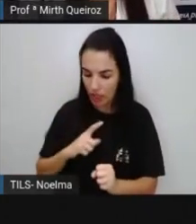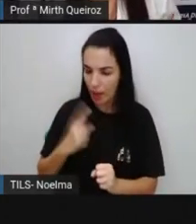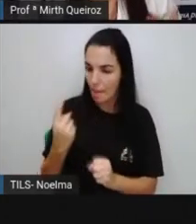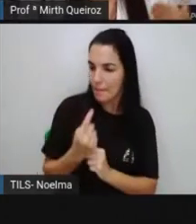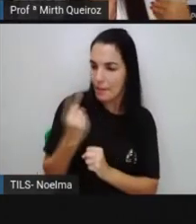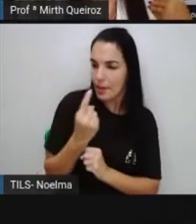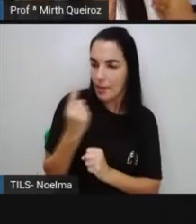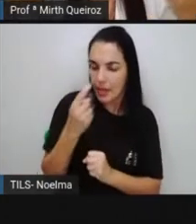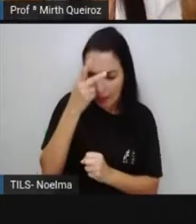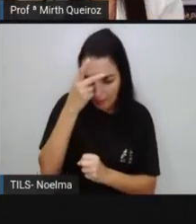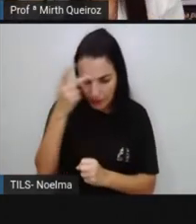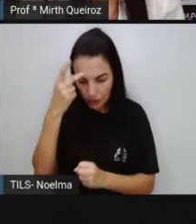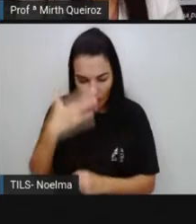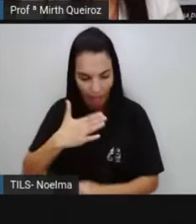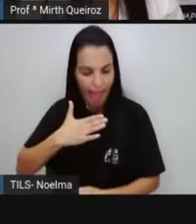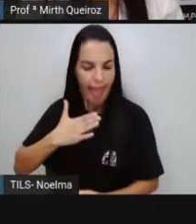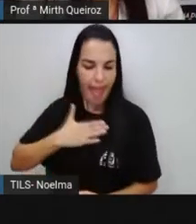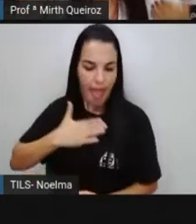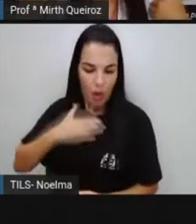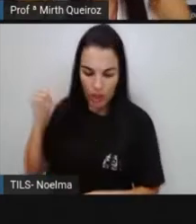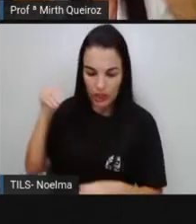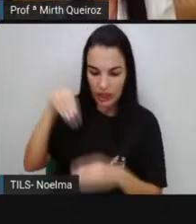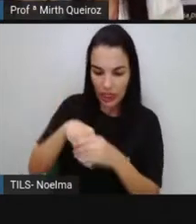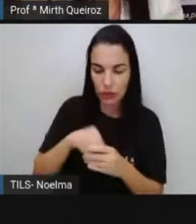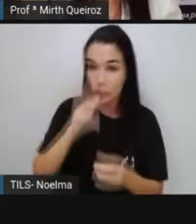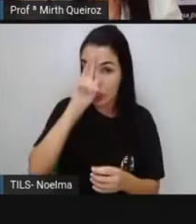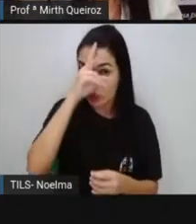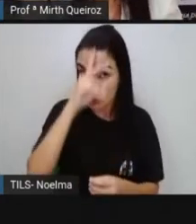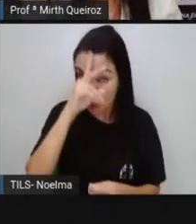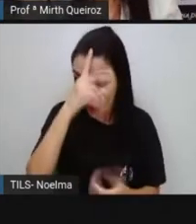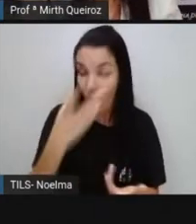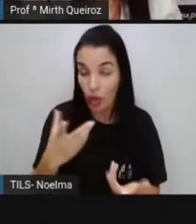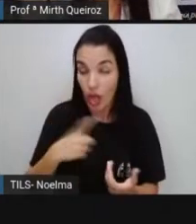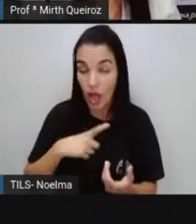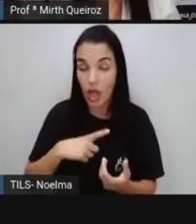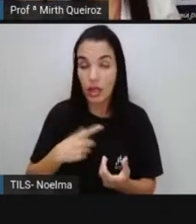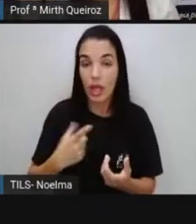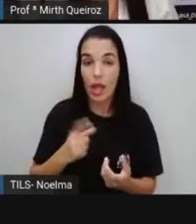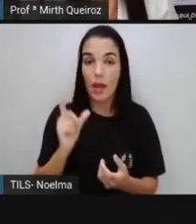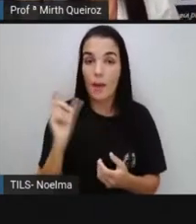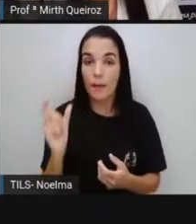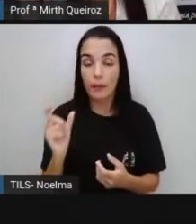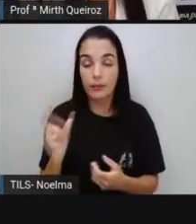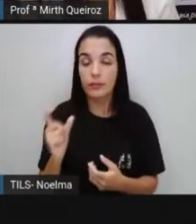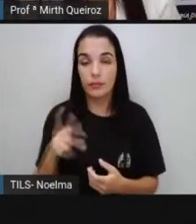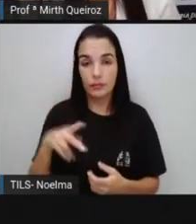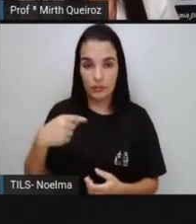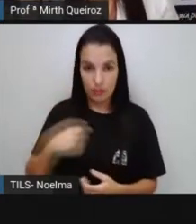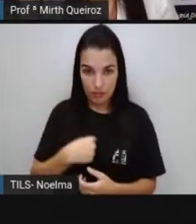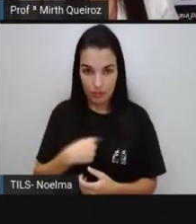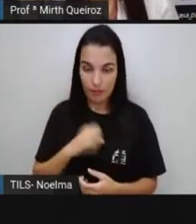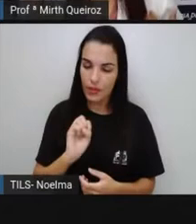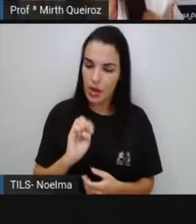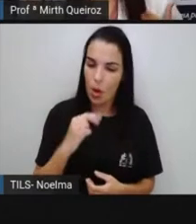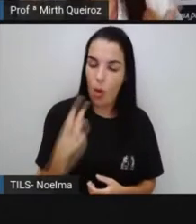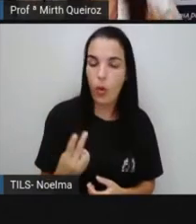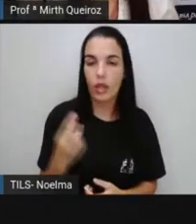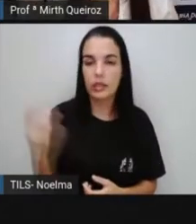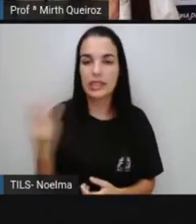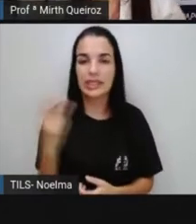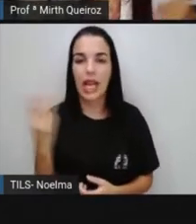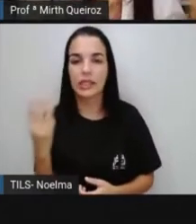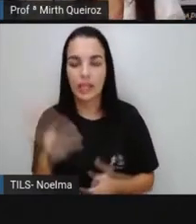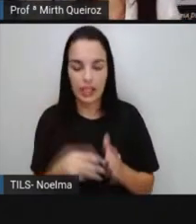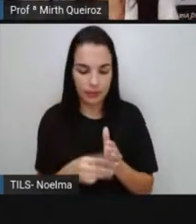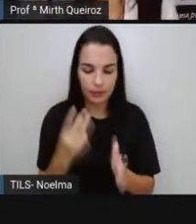quando, por exemplo, eu faço parte da história, eu estou contando e eu faço parte da história. Ou em terceira pessoa, quando é alguém que